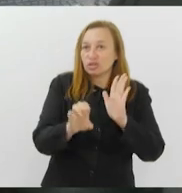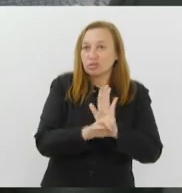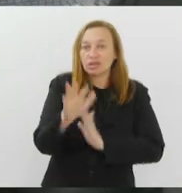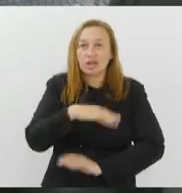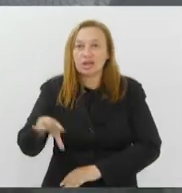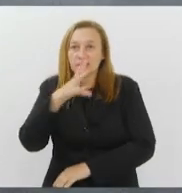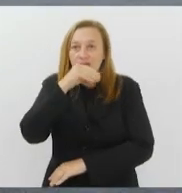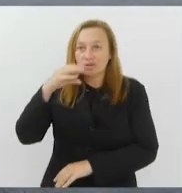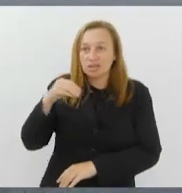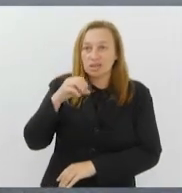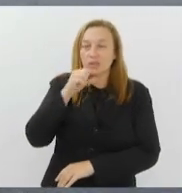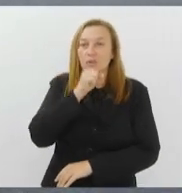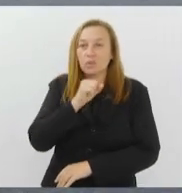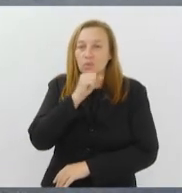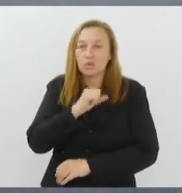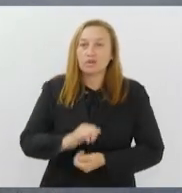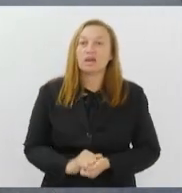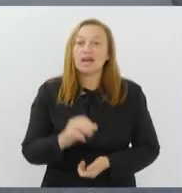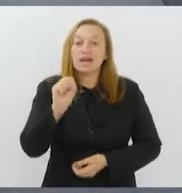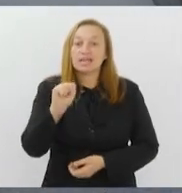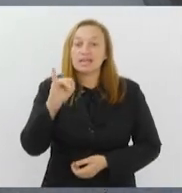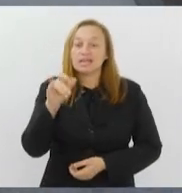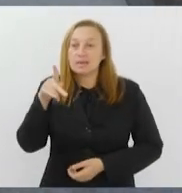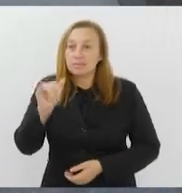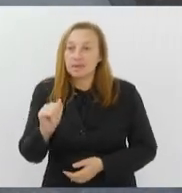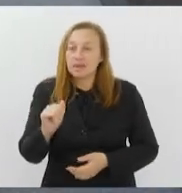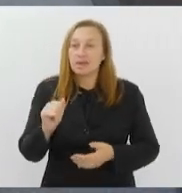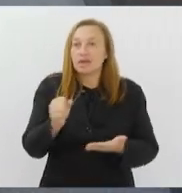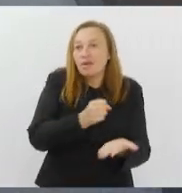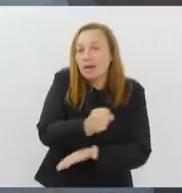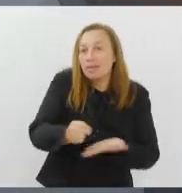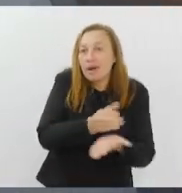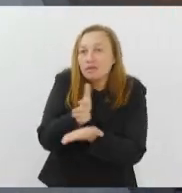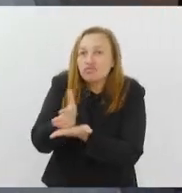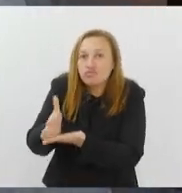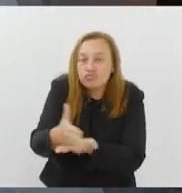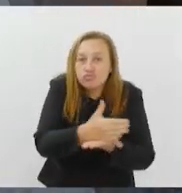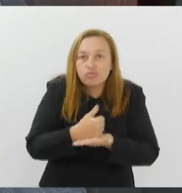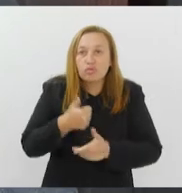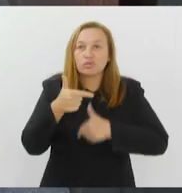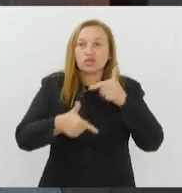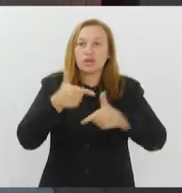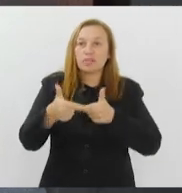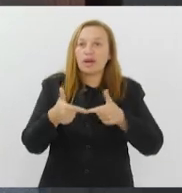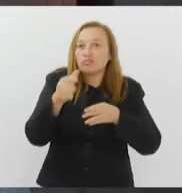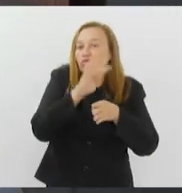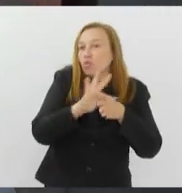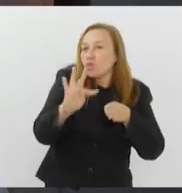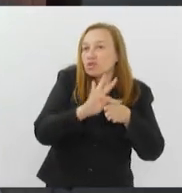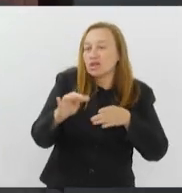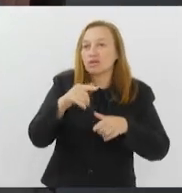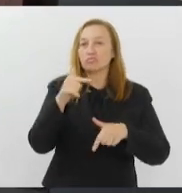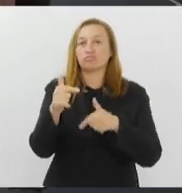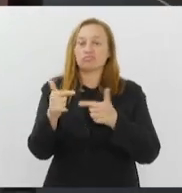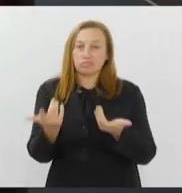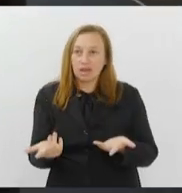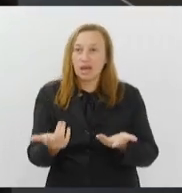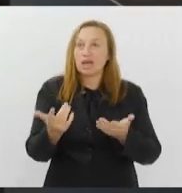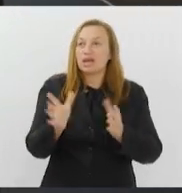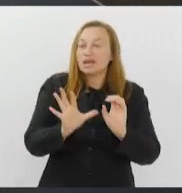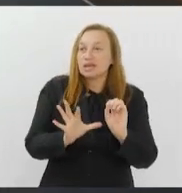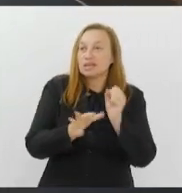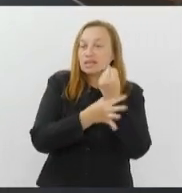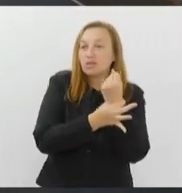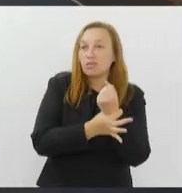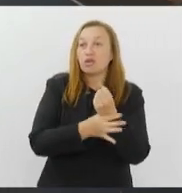Idoso. O CIPIA é uma base de dados essencial para os trabalhos do Conselho Tutelar e órgãos que asseguram os